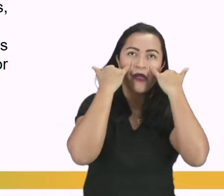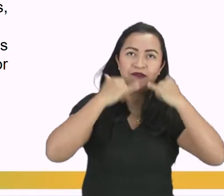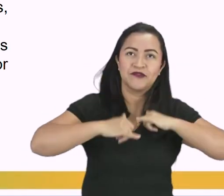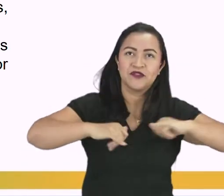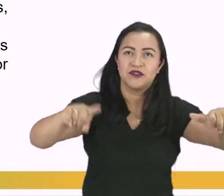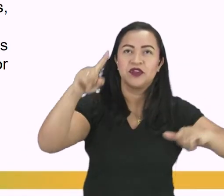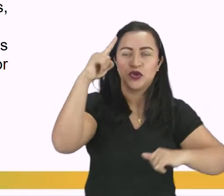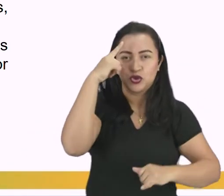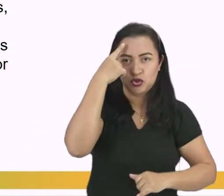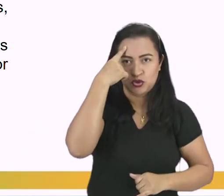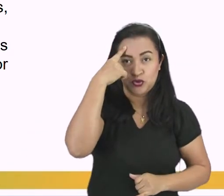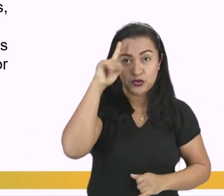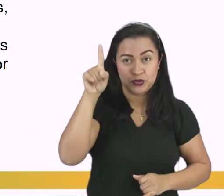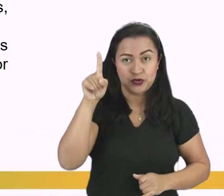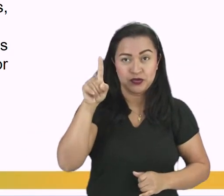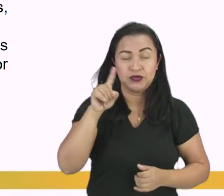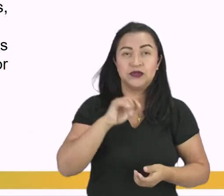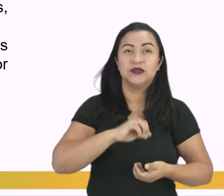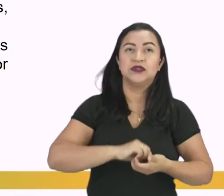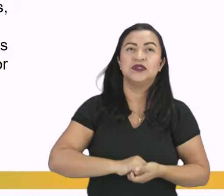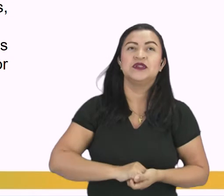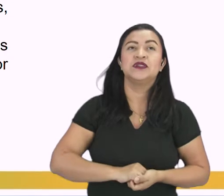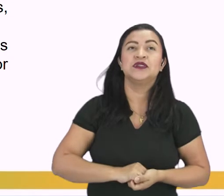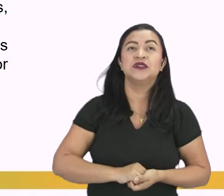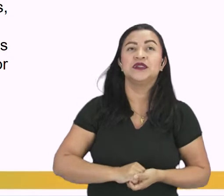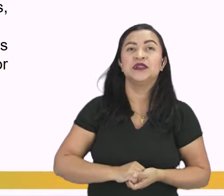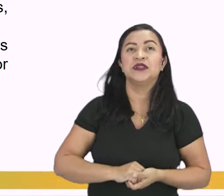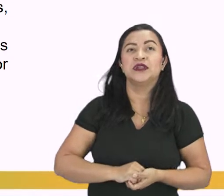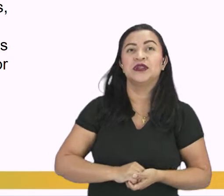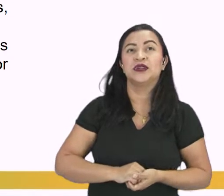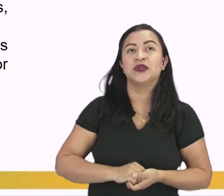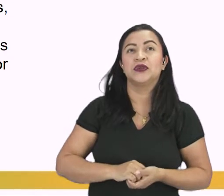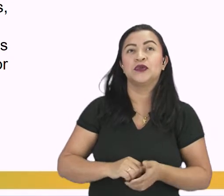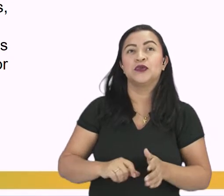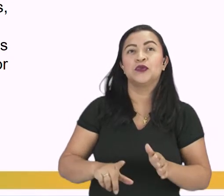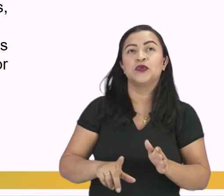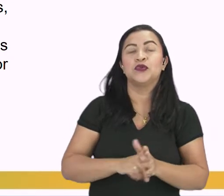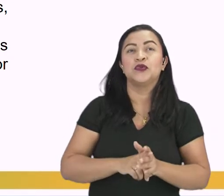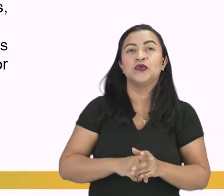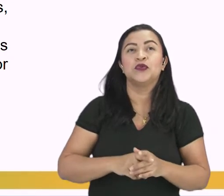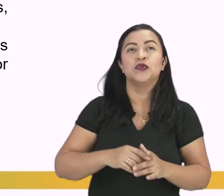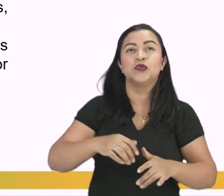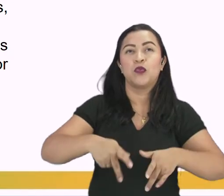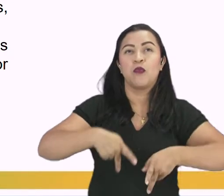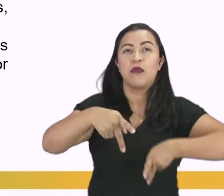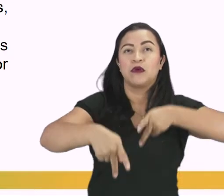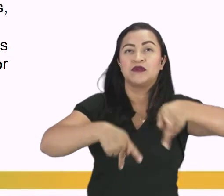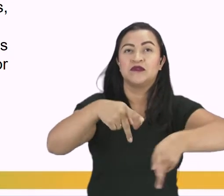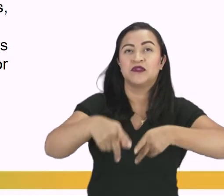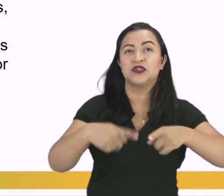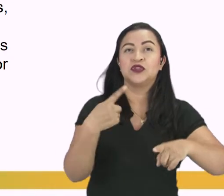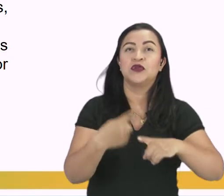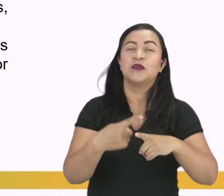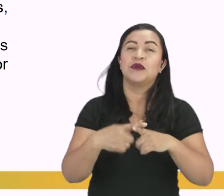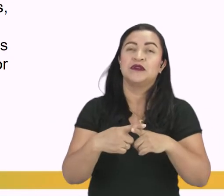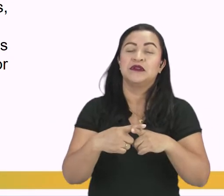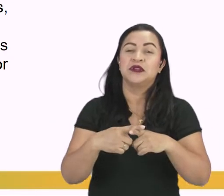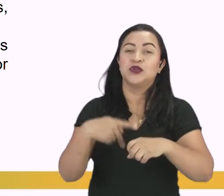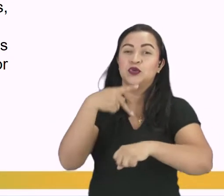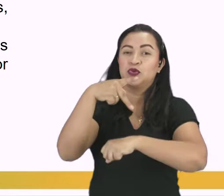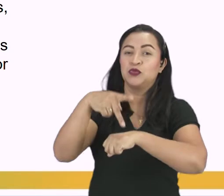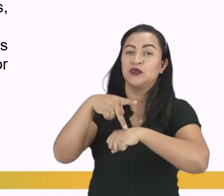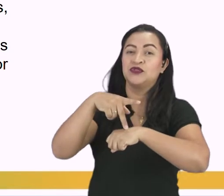-manifesto, segundo a qual o país e aquelas pessoas tinham sido escolhidas por Deus,